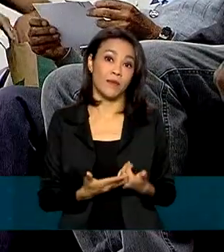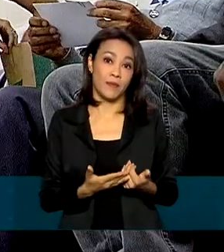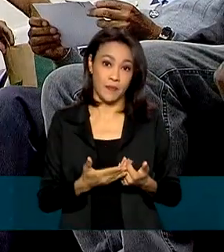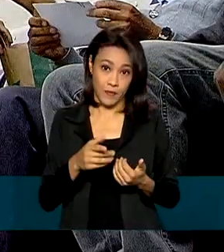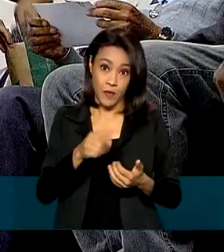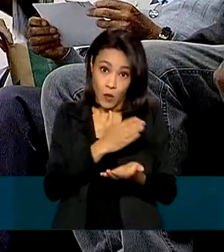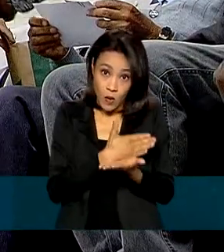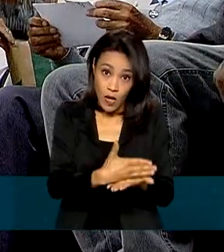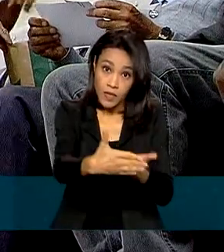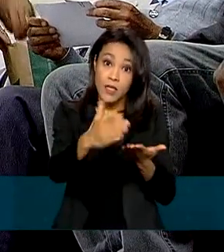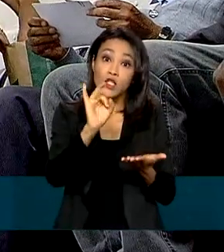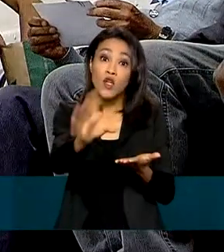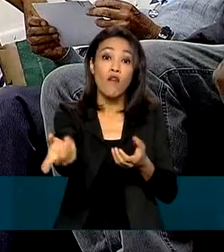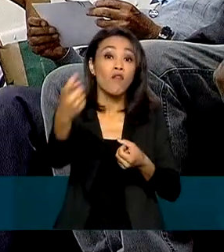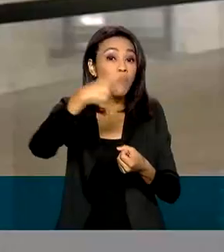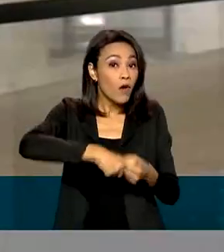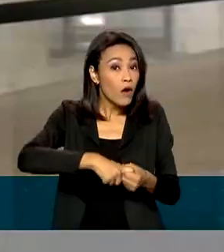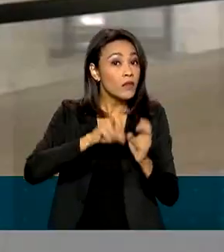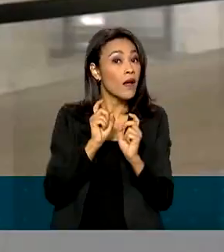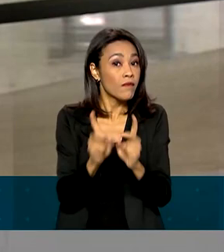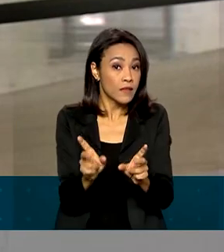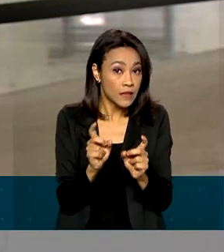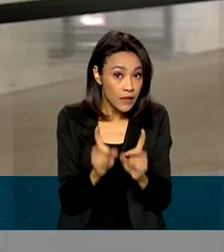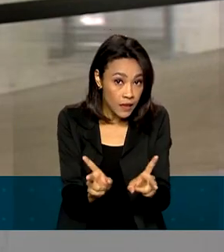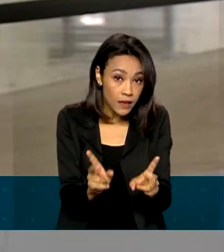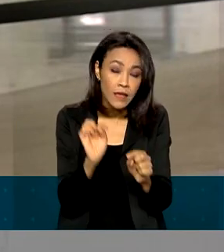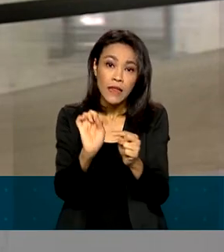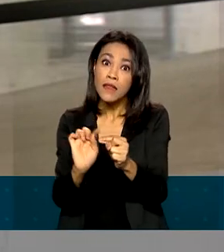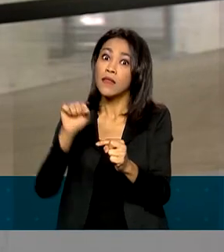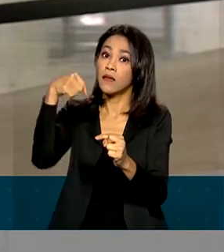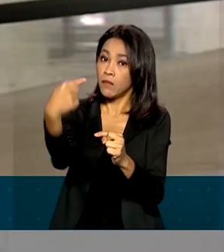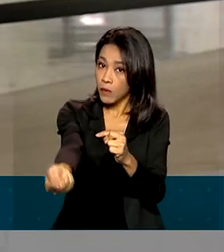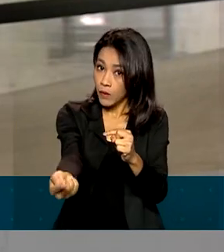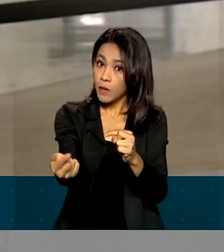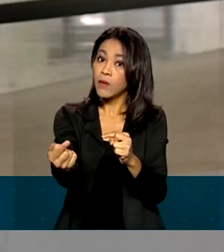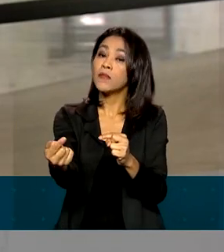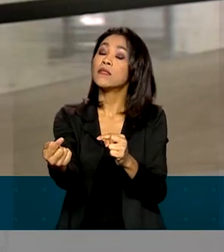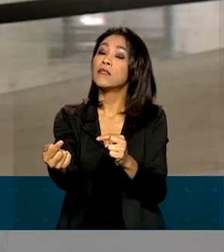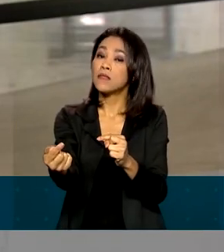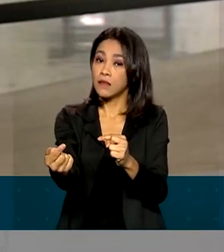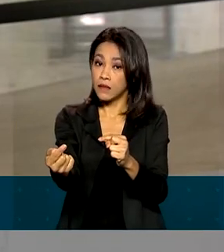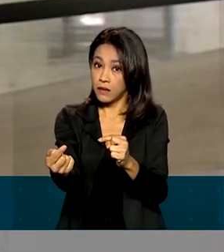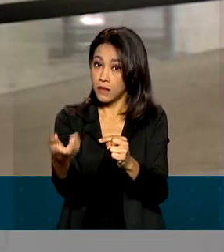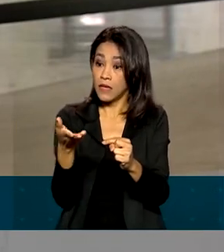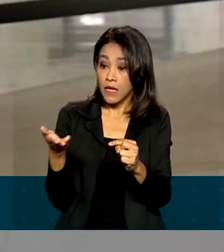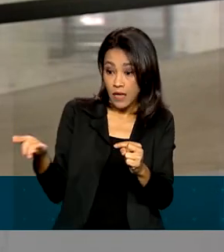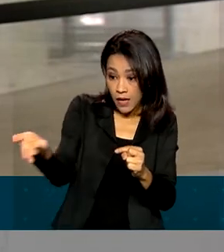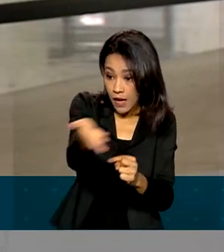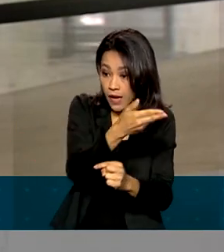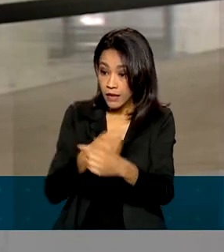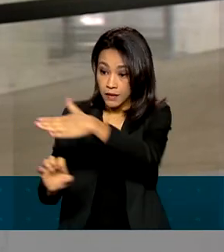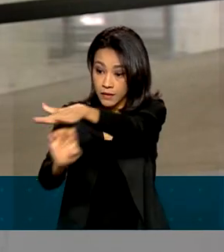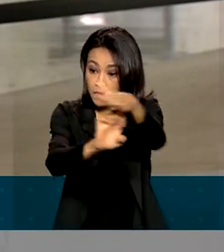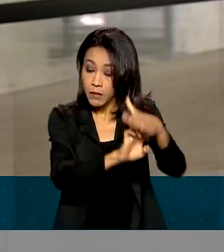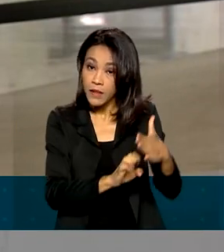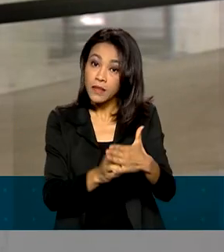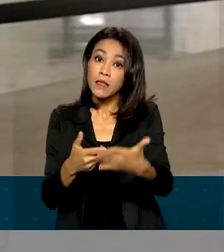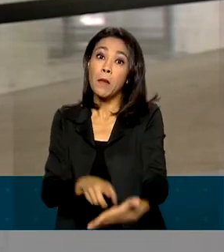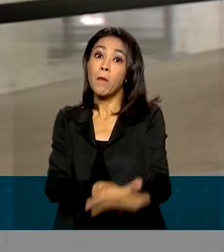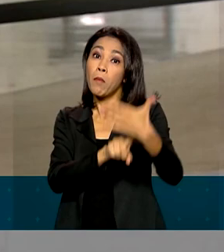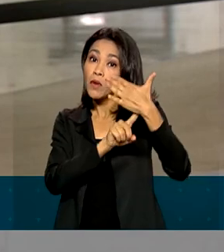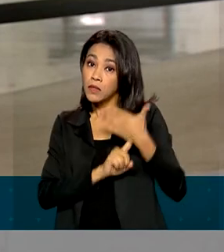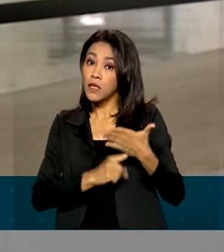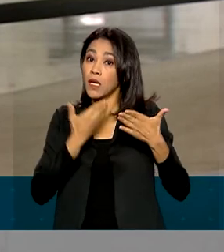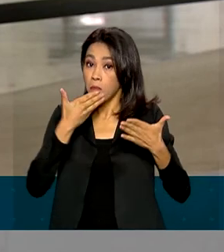só poderão voltar a ser comercializados depois que as operadoras apresentarem melhoras no